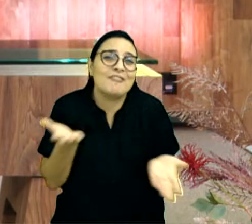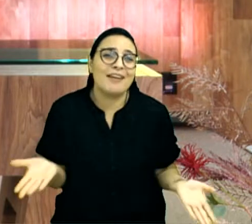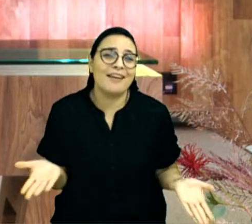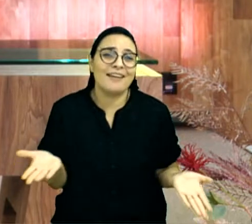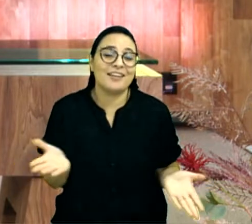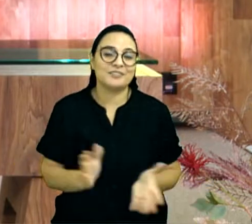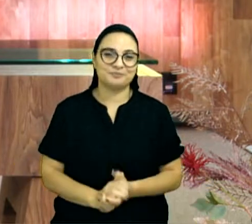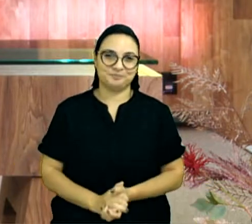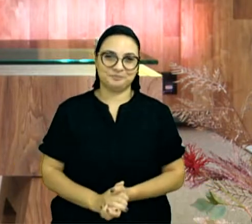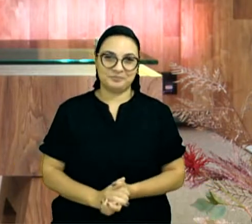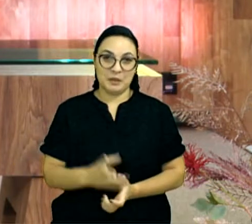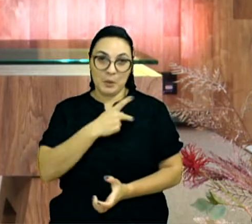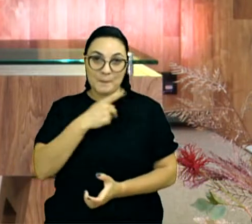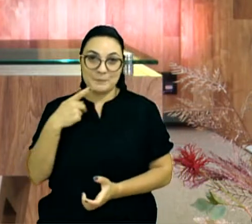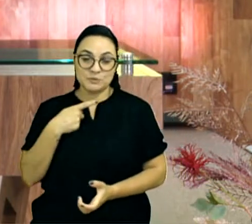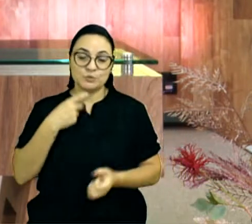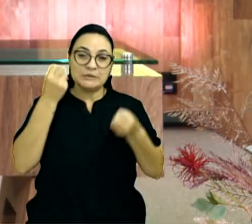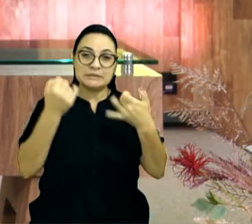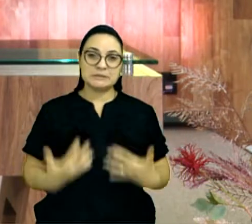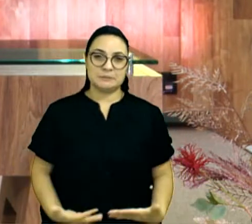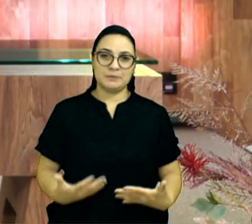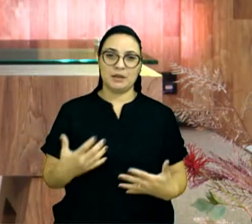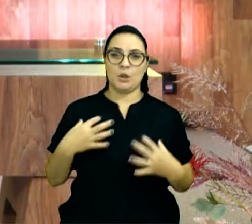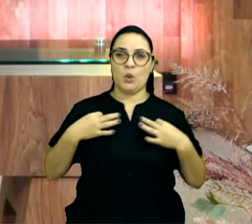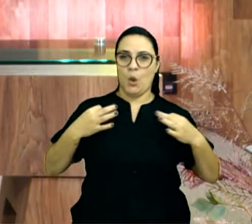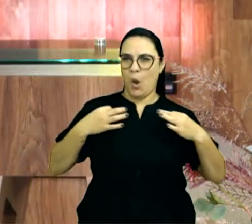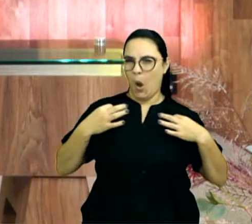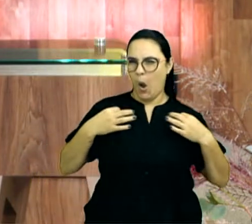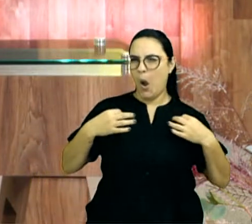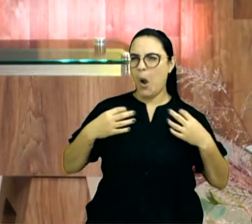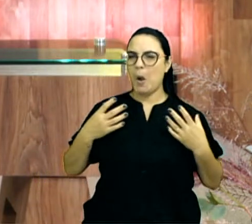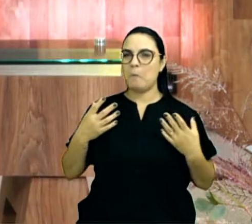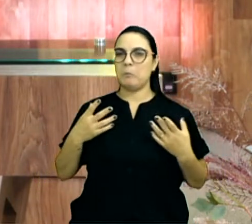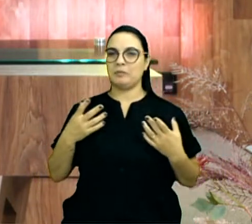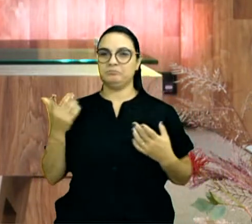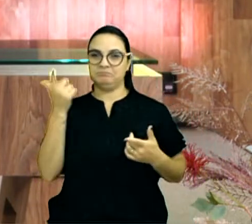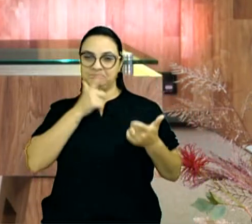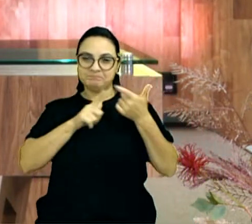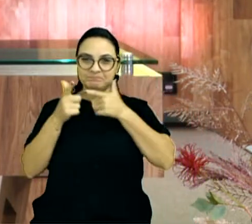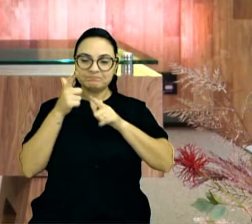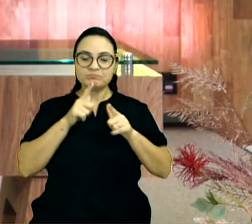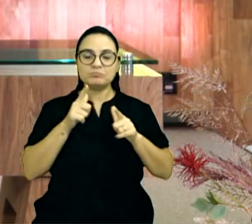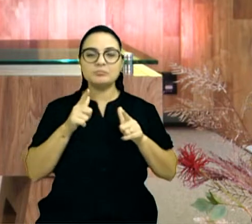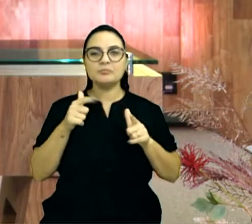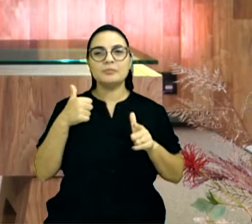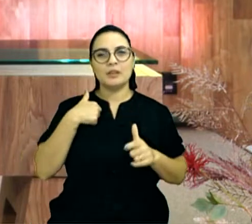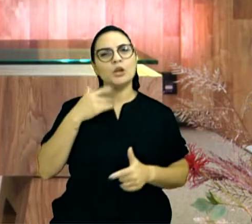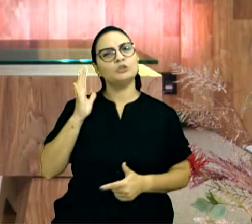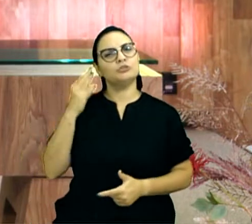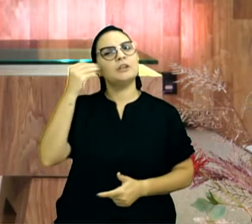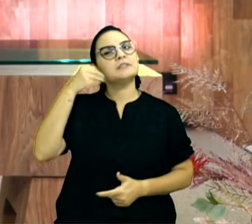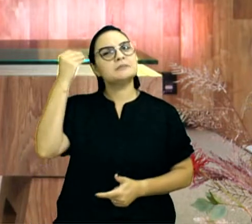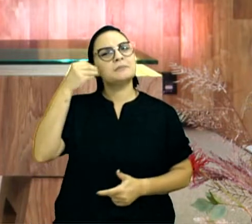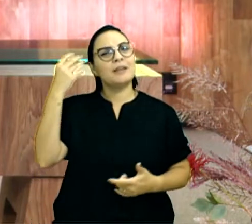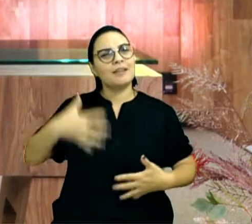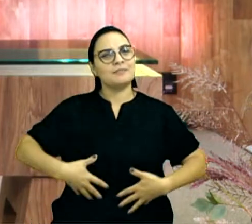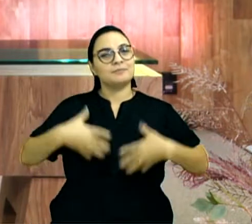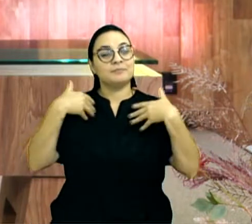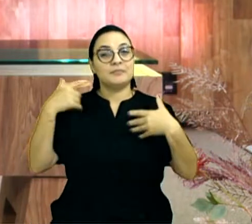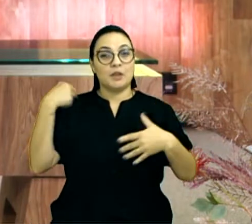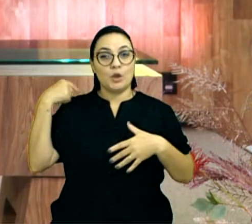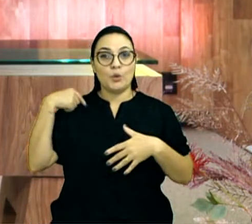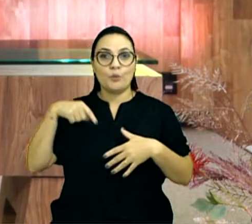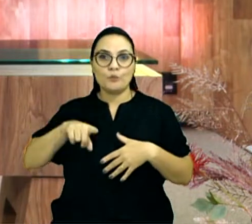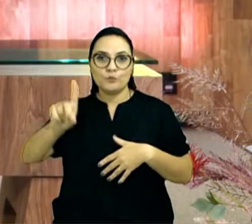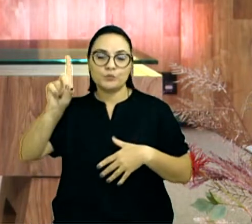Passou, estava falando de roupa, eu me lembro que eu tive uma experiência tão gostosa, e eu, geralmente, eu não conto essa parte, mas quando eu fui para Amsterdã,